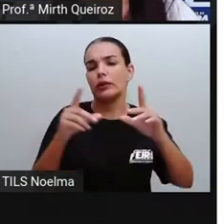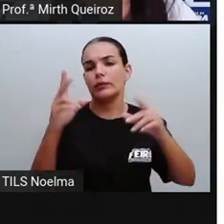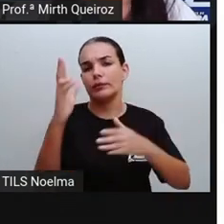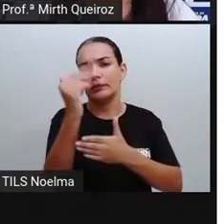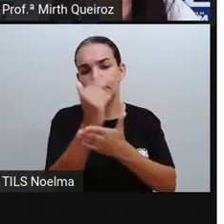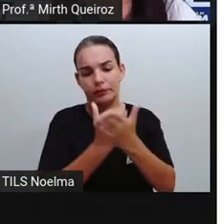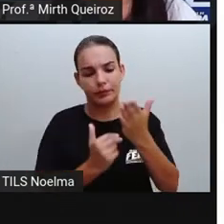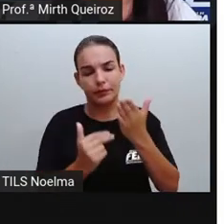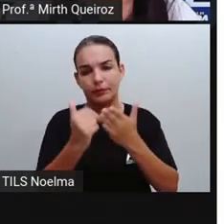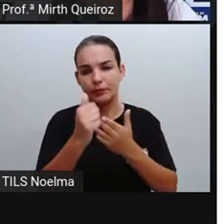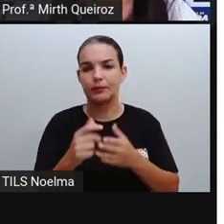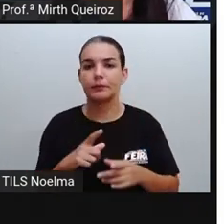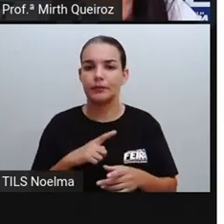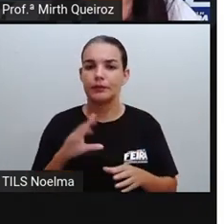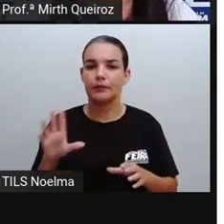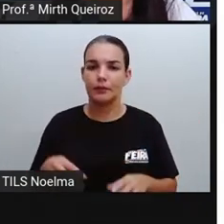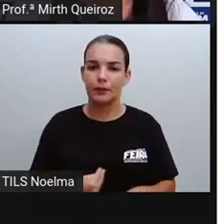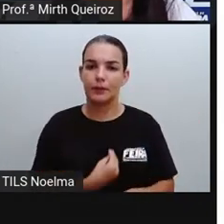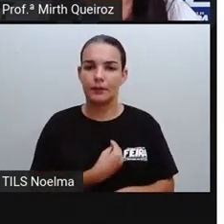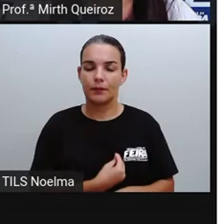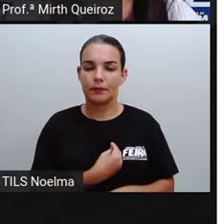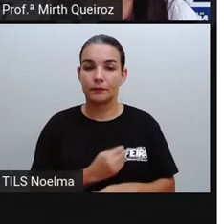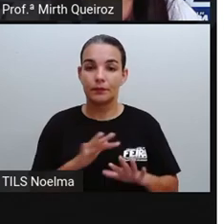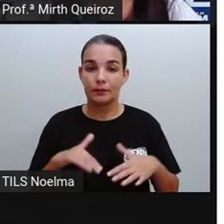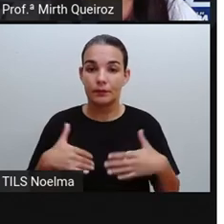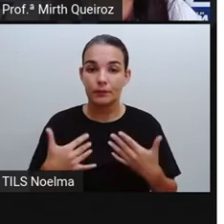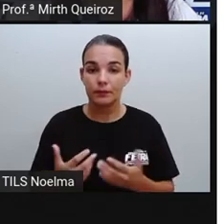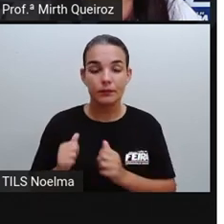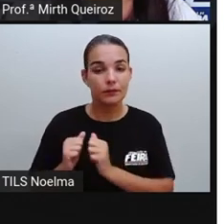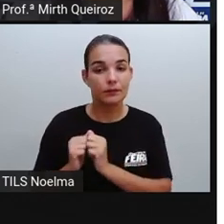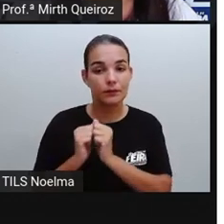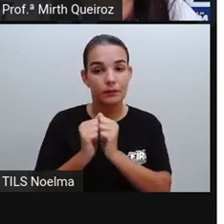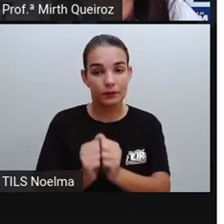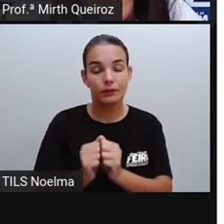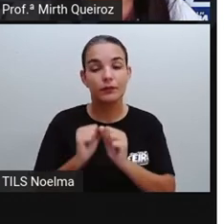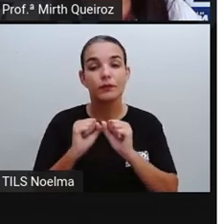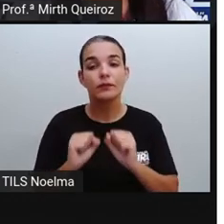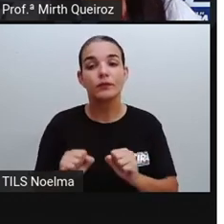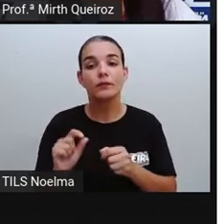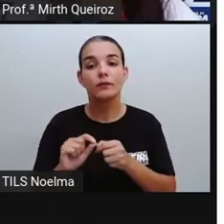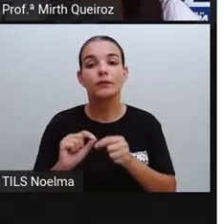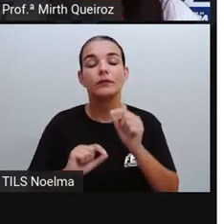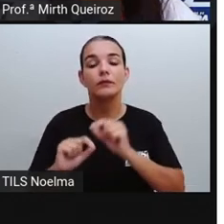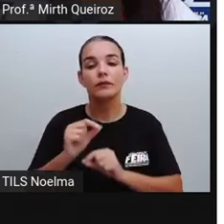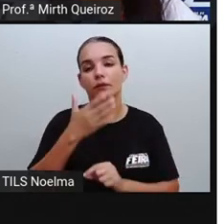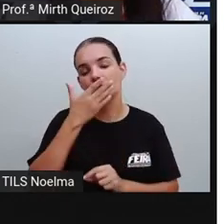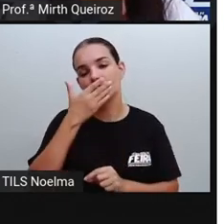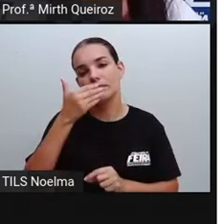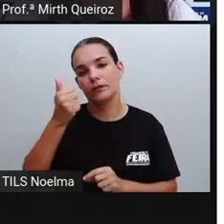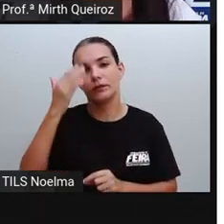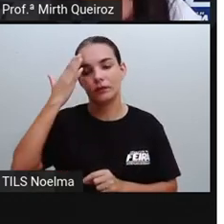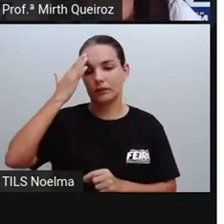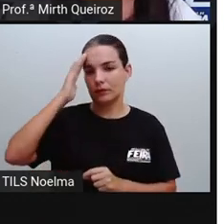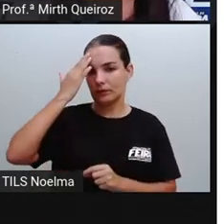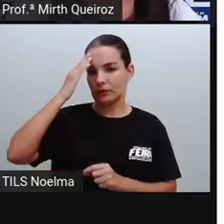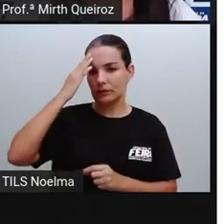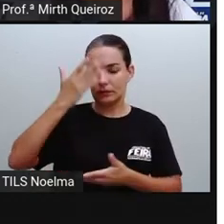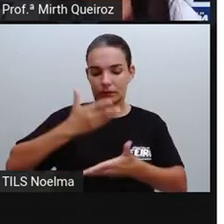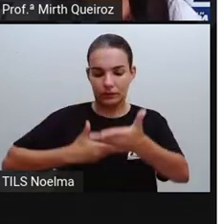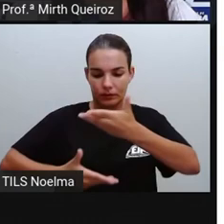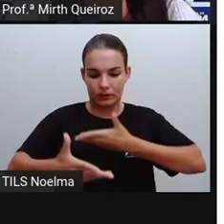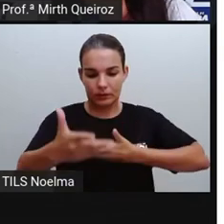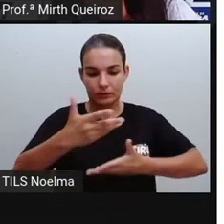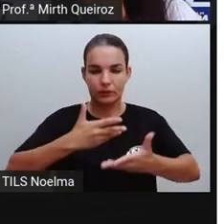nesse tipo de texto, né? E com isso vai provocar o quê? Uma melhor compreensão em relação